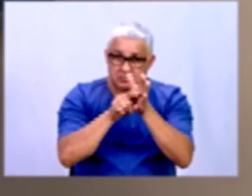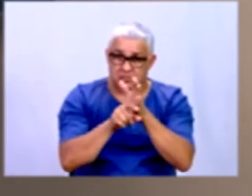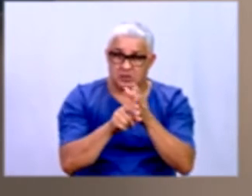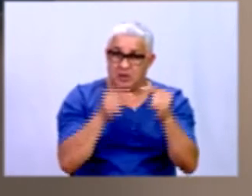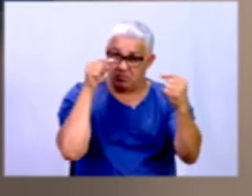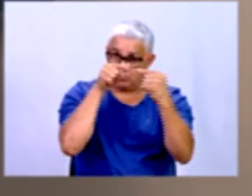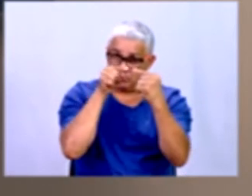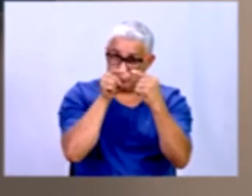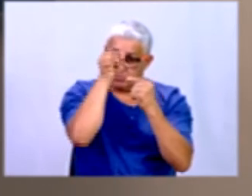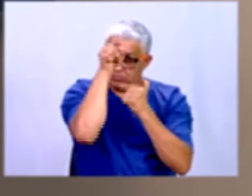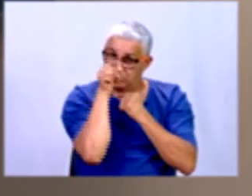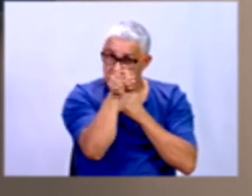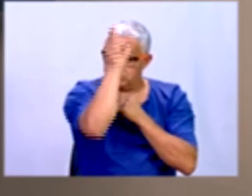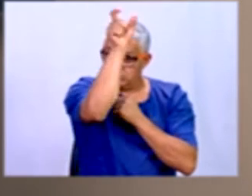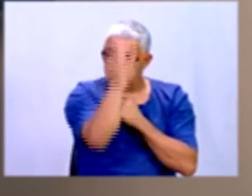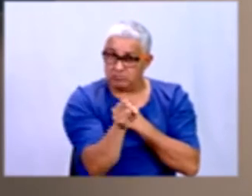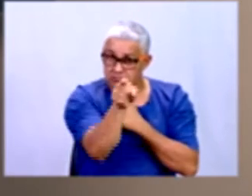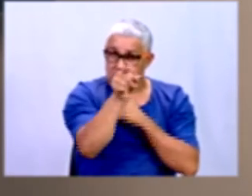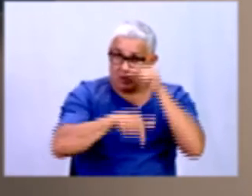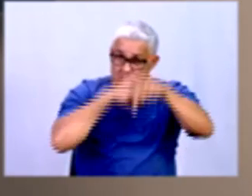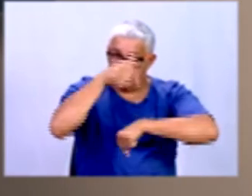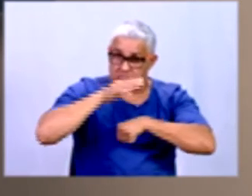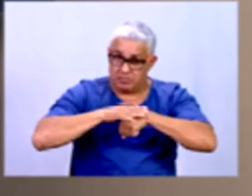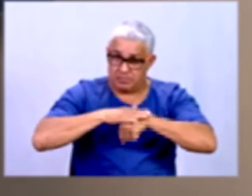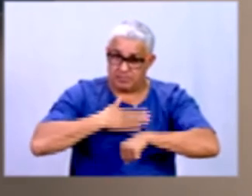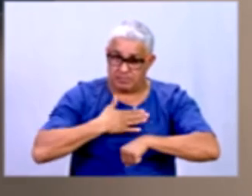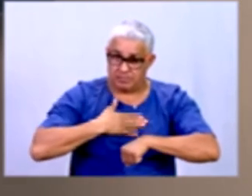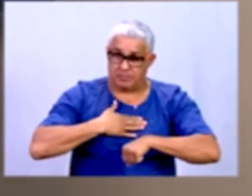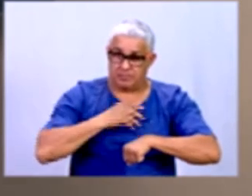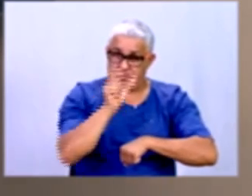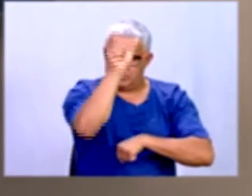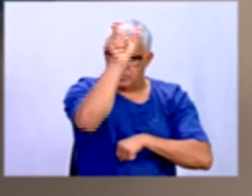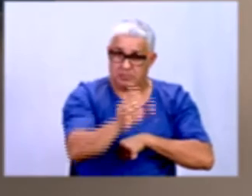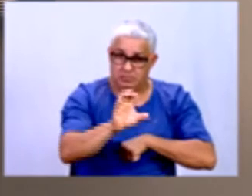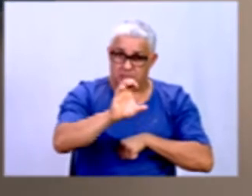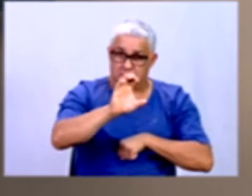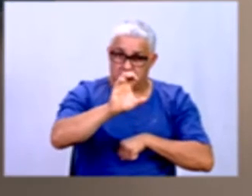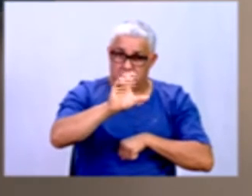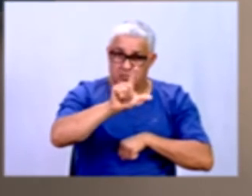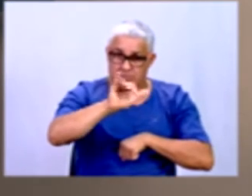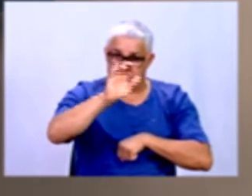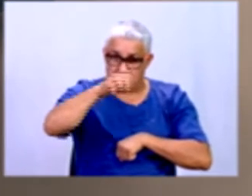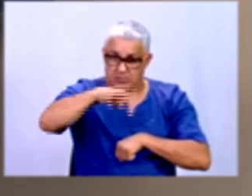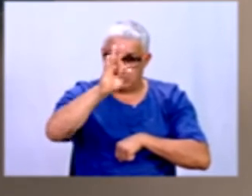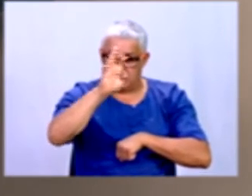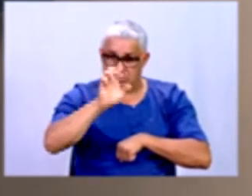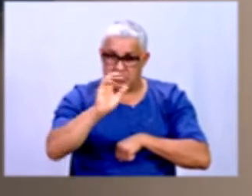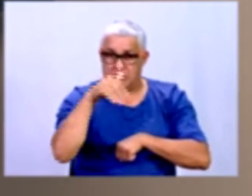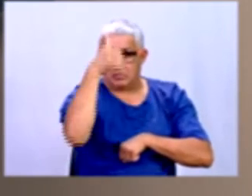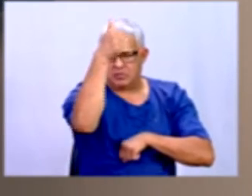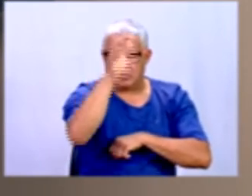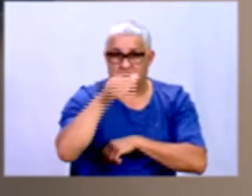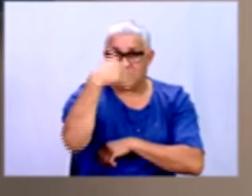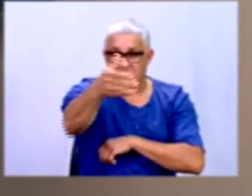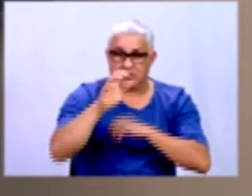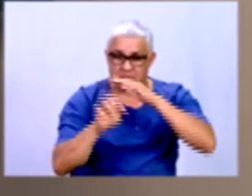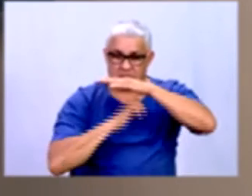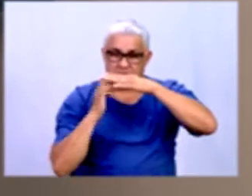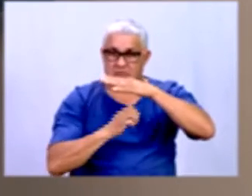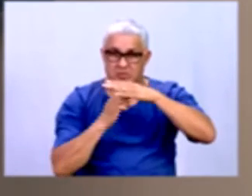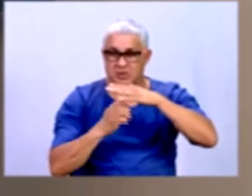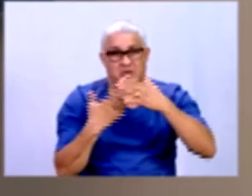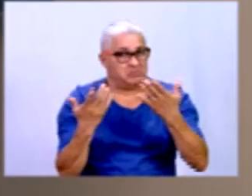o serviço que eu presto para o cliente, né? O que ele faz fora da empresa, essas coisas não